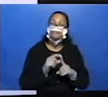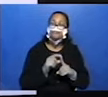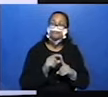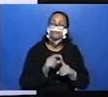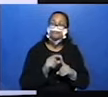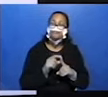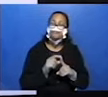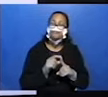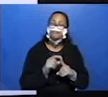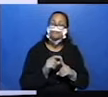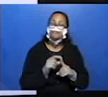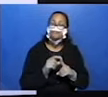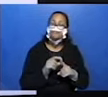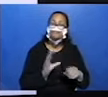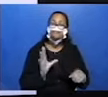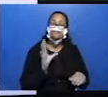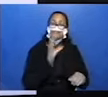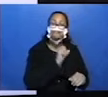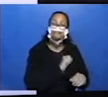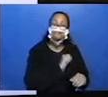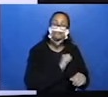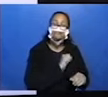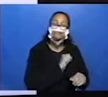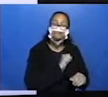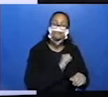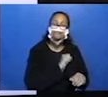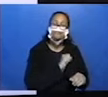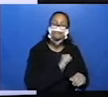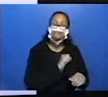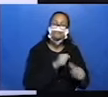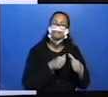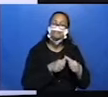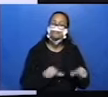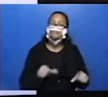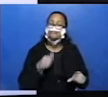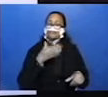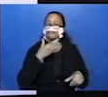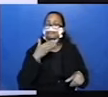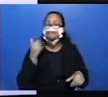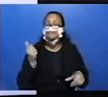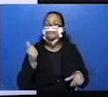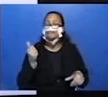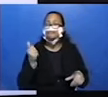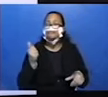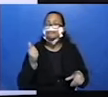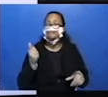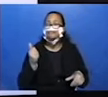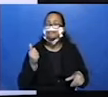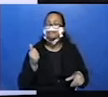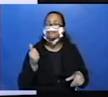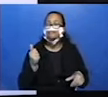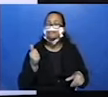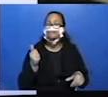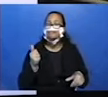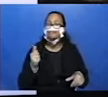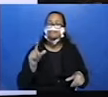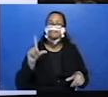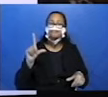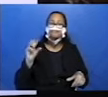Olha logo aqui. Logo. Logo ficou melhor. Então, logo. Tá falando o quê?